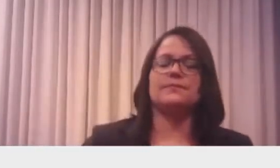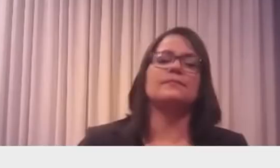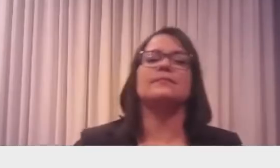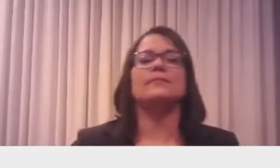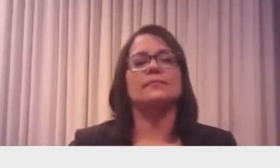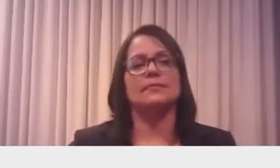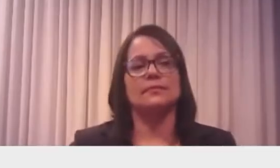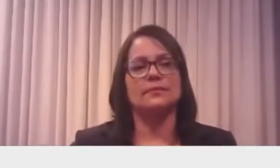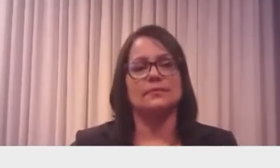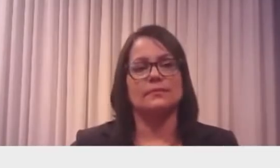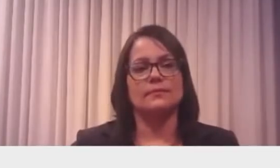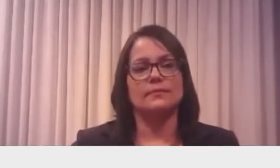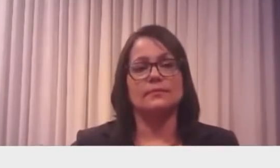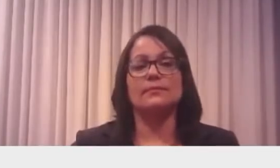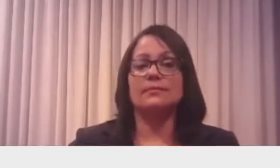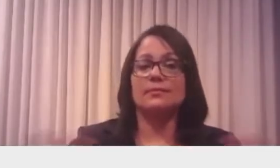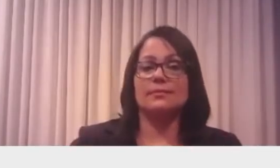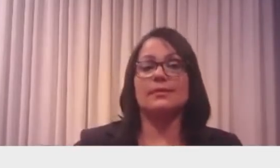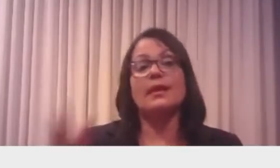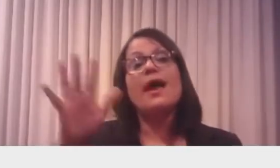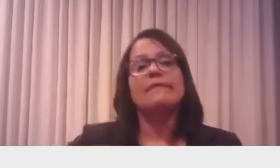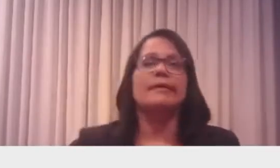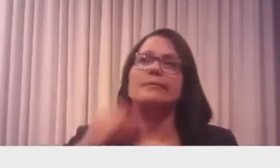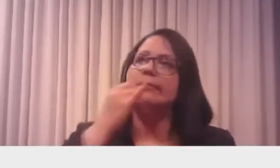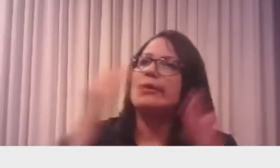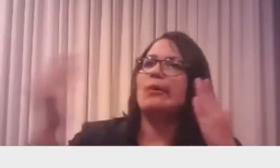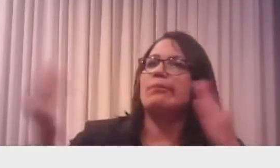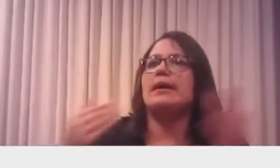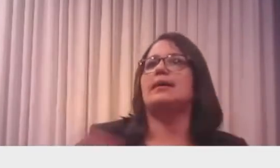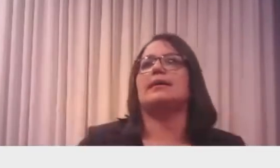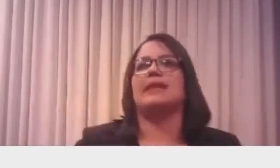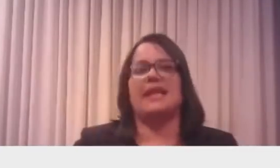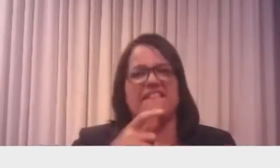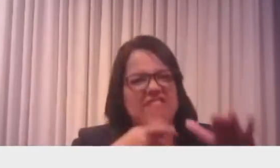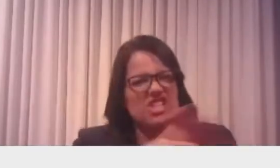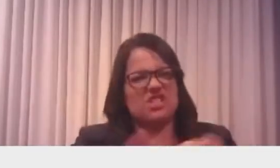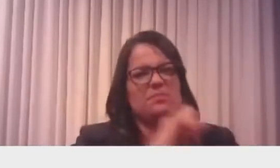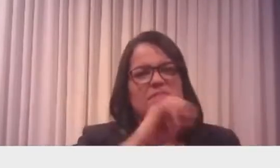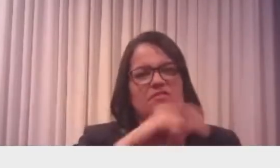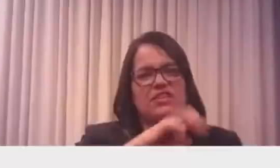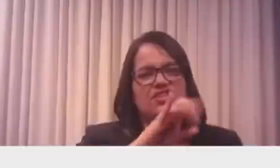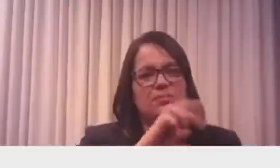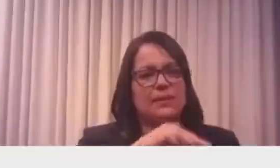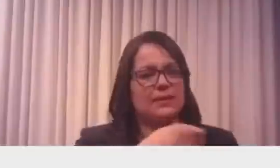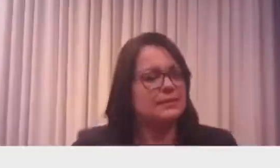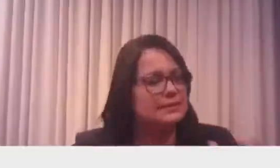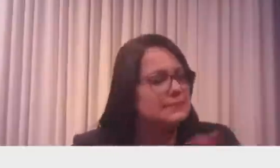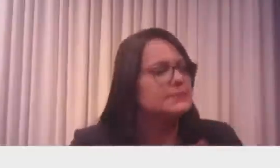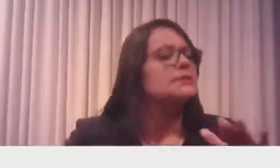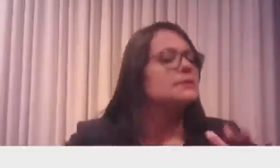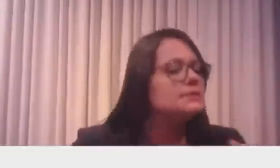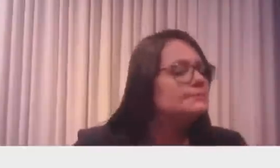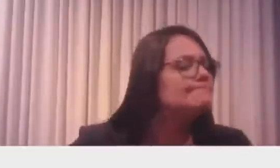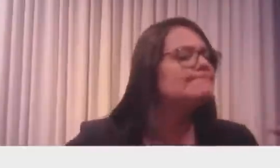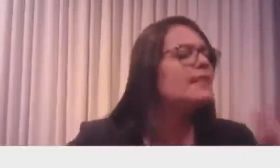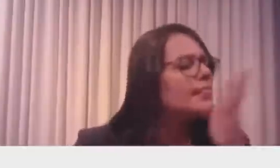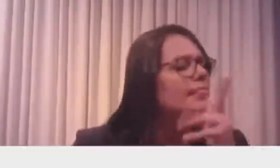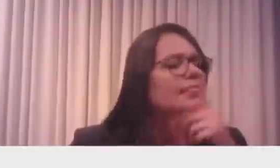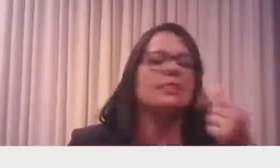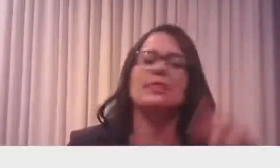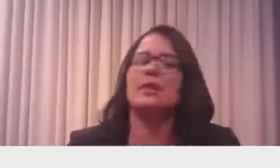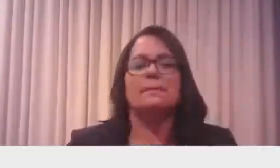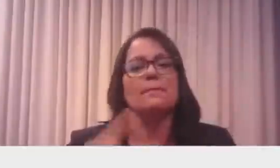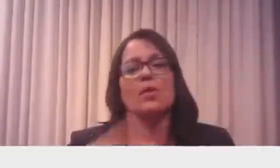grande investimento não sai porque a agência vinculada àquele ministério tem o parecer contrário. Foi criada lá no